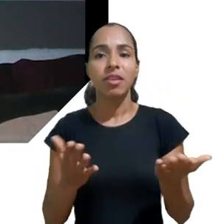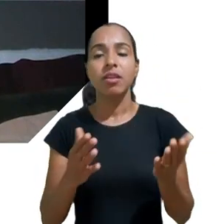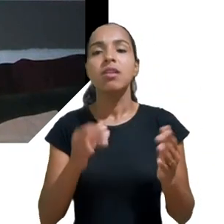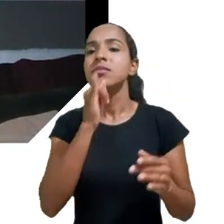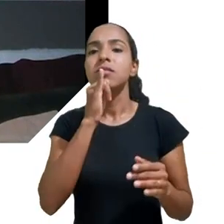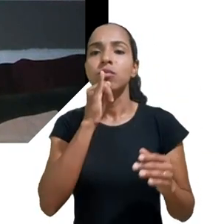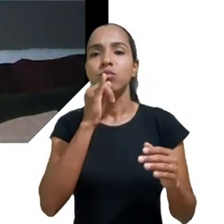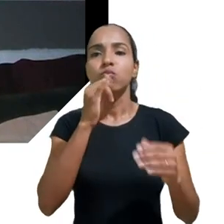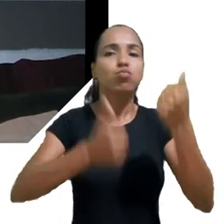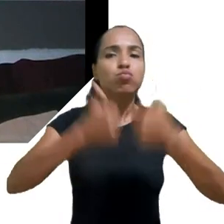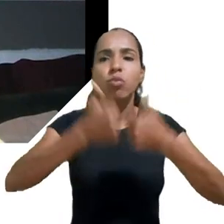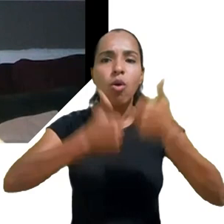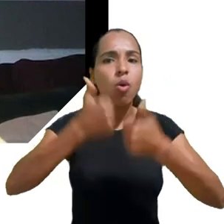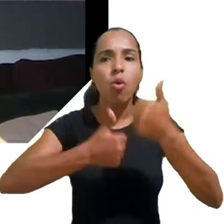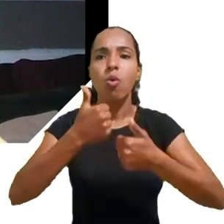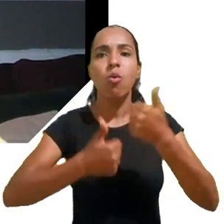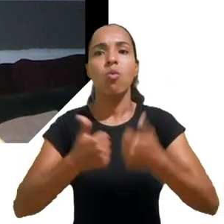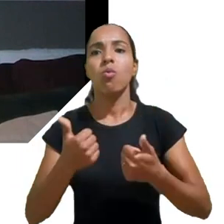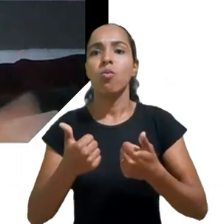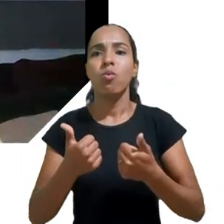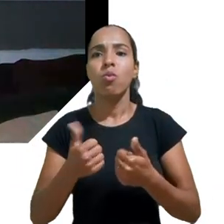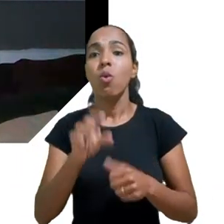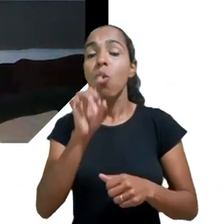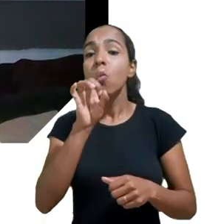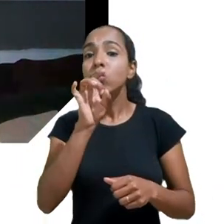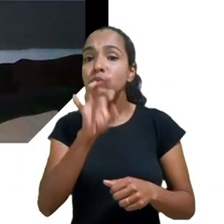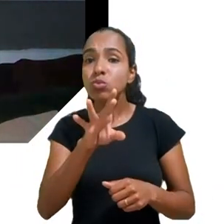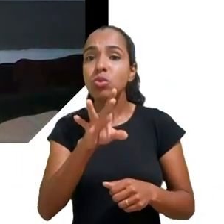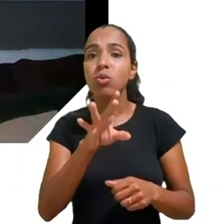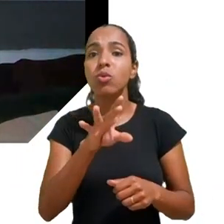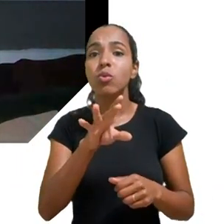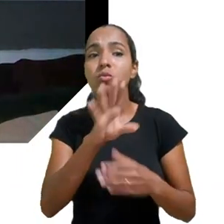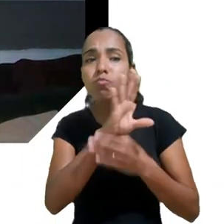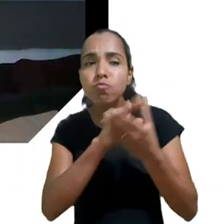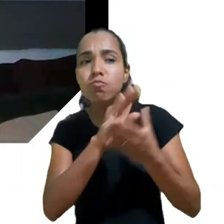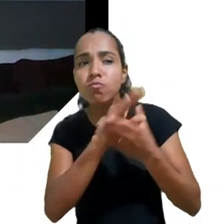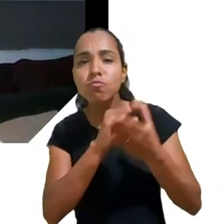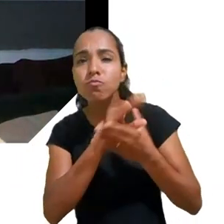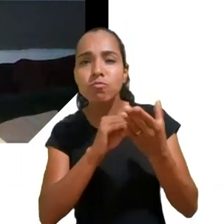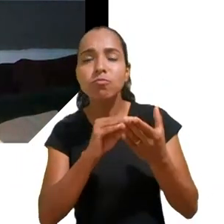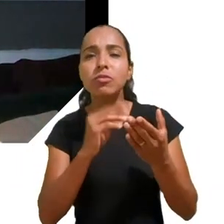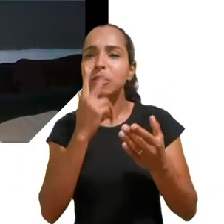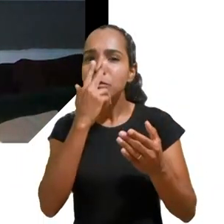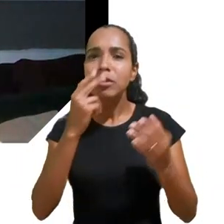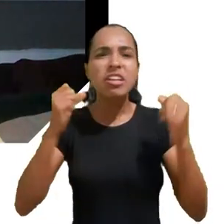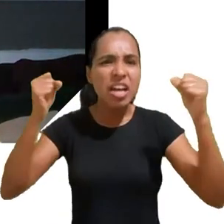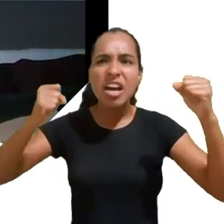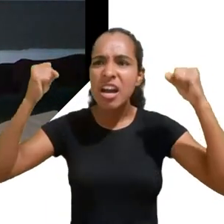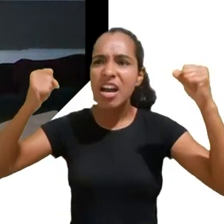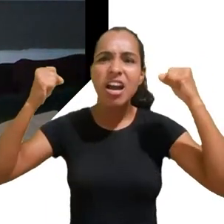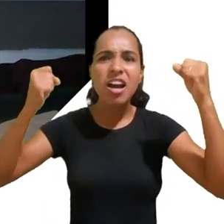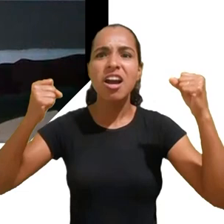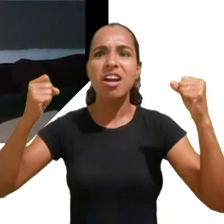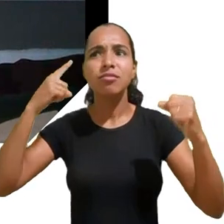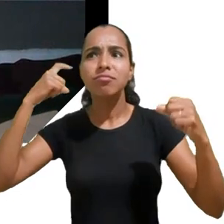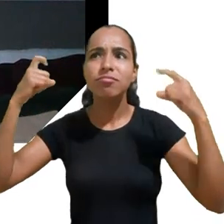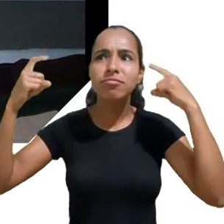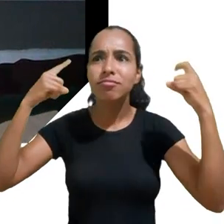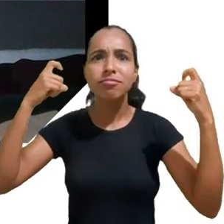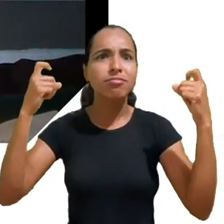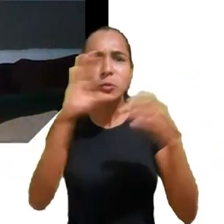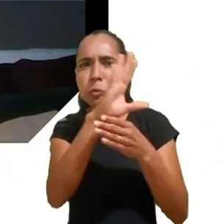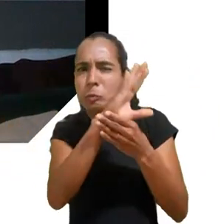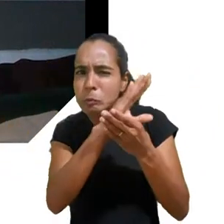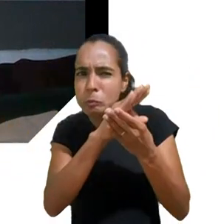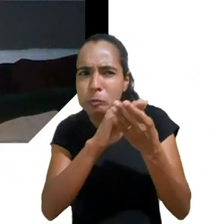Simula a torcida, simula o som da torcida, mas também simula ali em volta do estádio